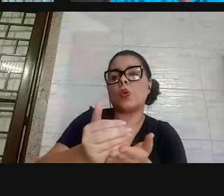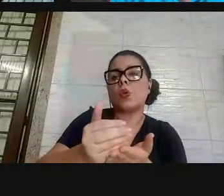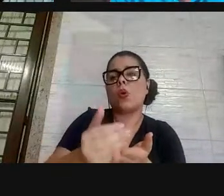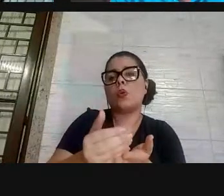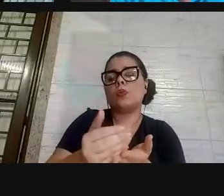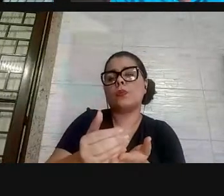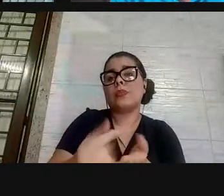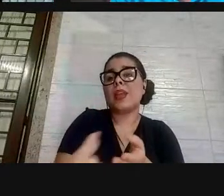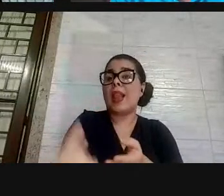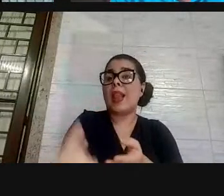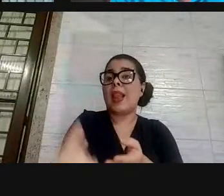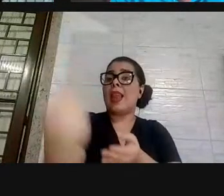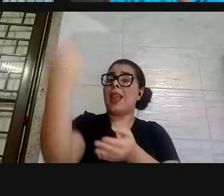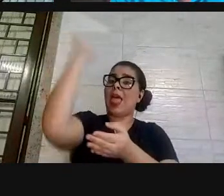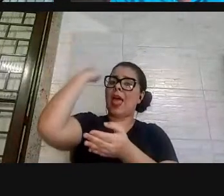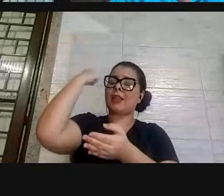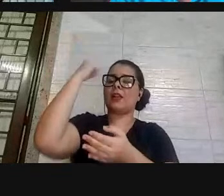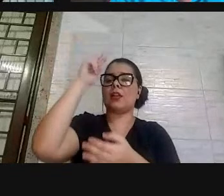nosso processo histórico.